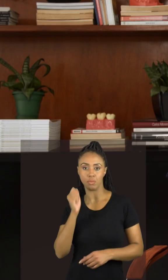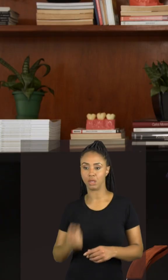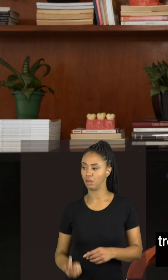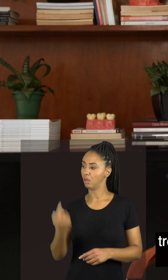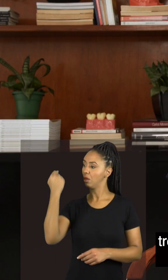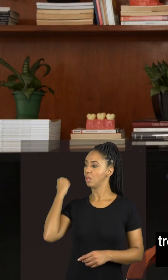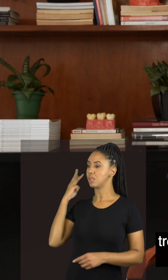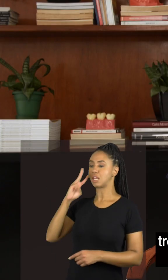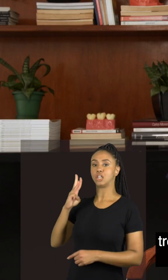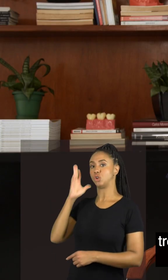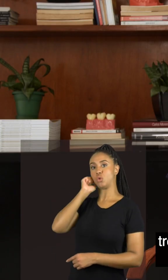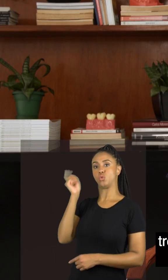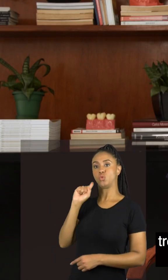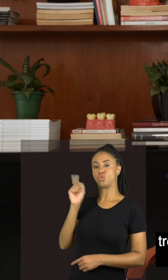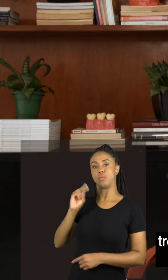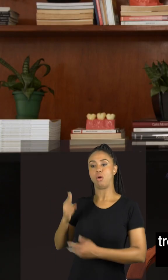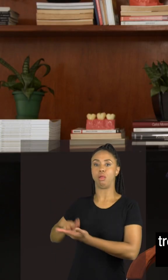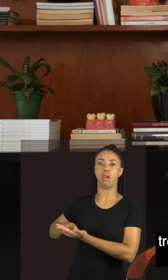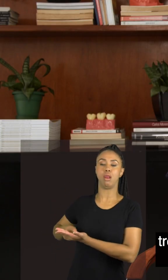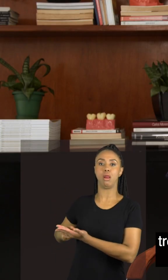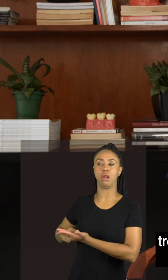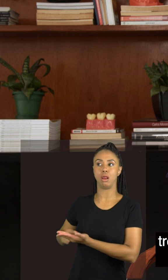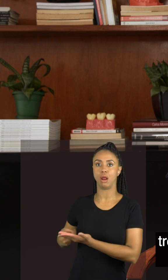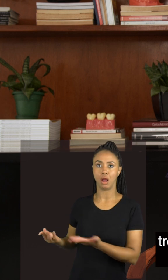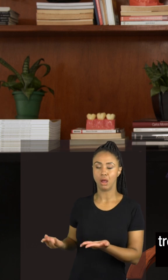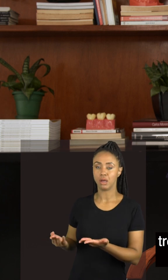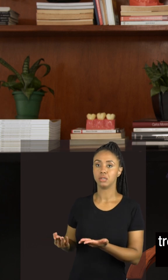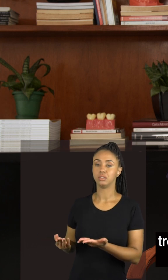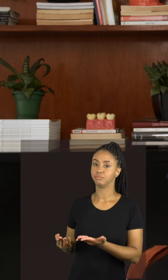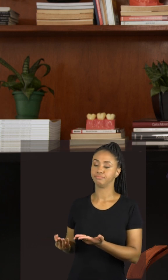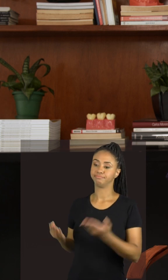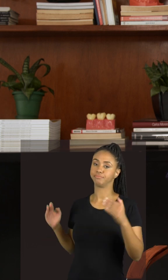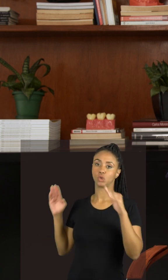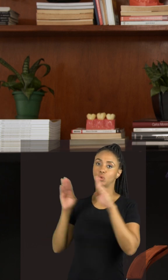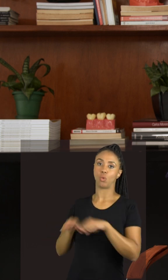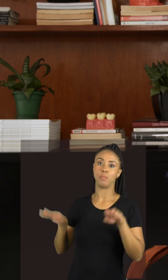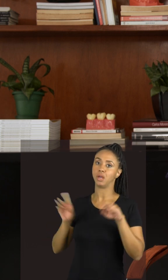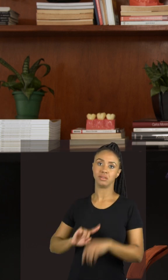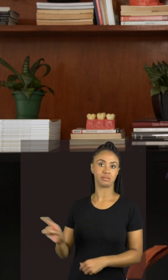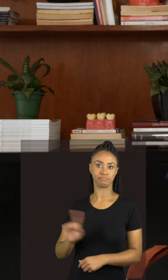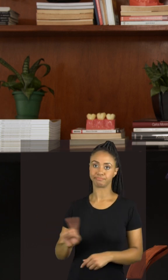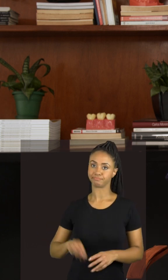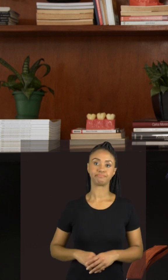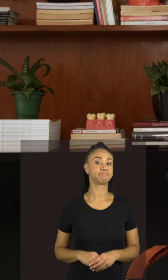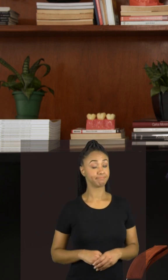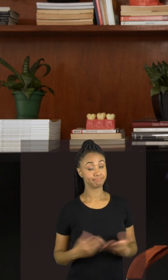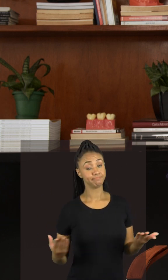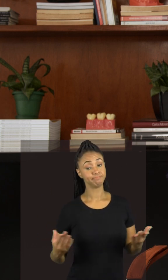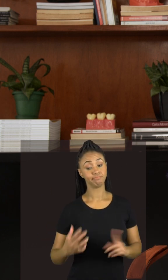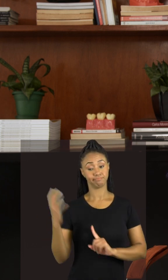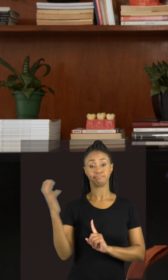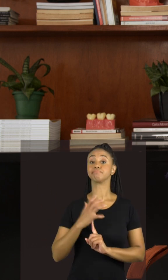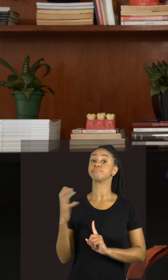compensar três noites de sono mal dormidas ou totalmente não dormidas. E, lógico, isso se traduz em